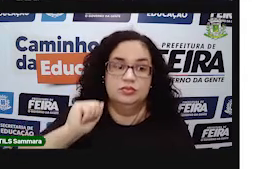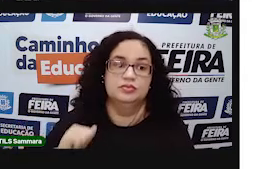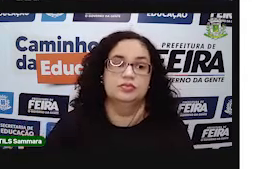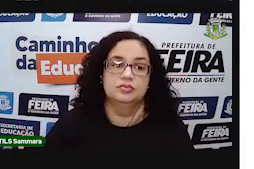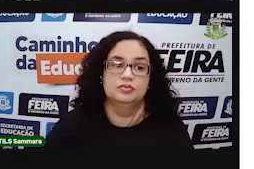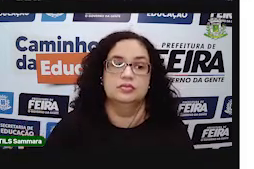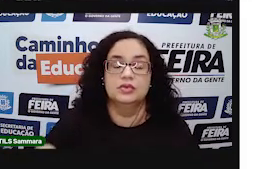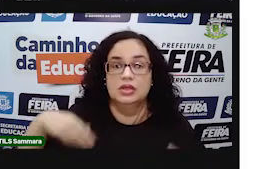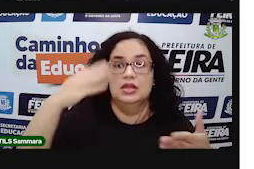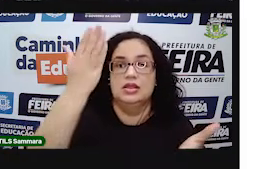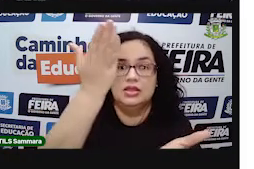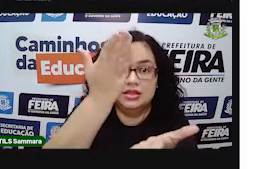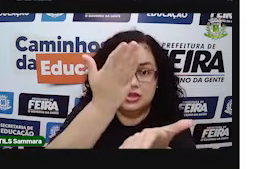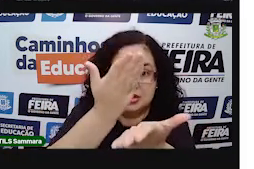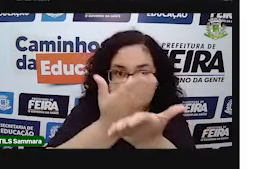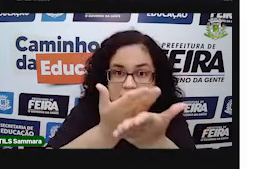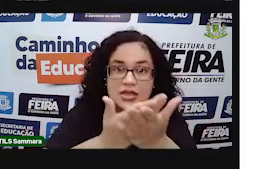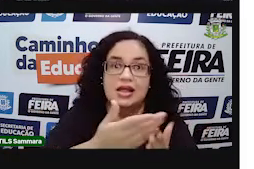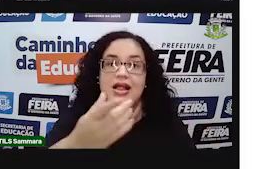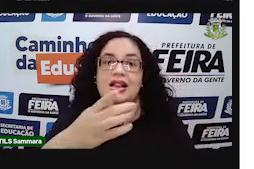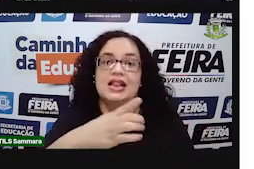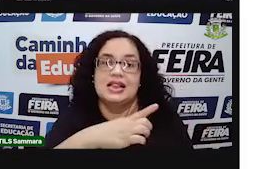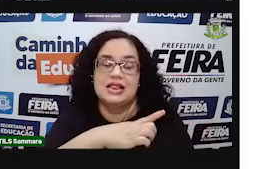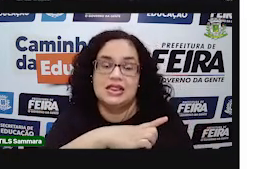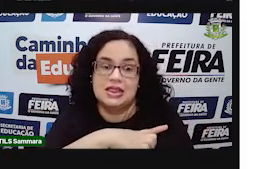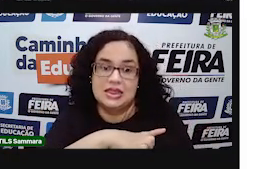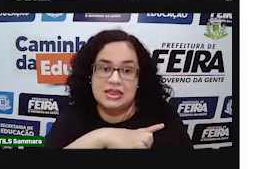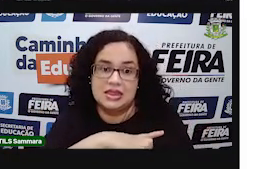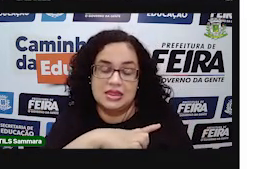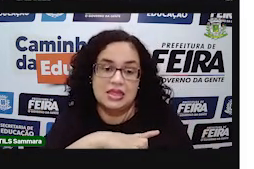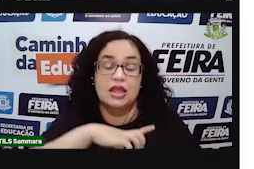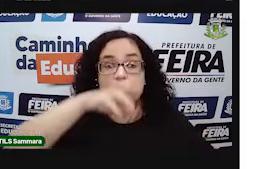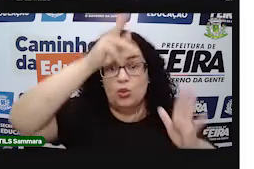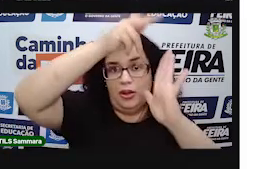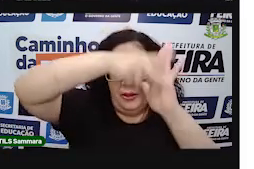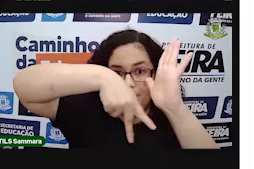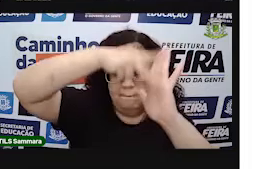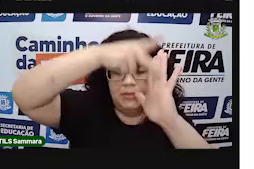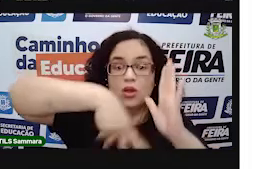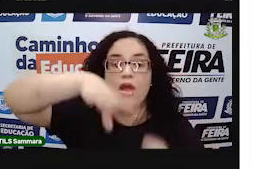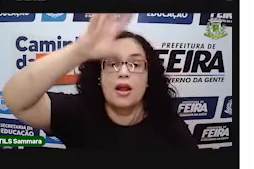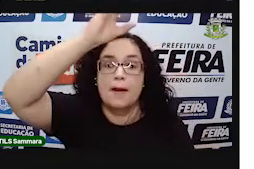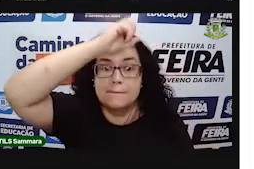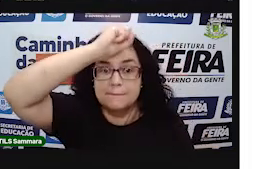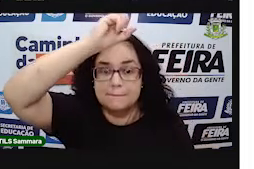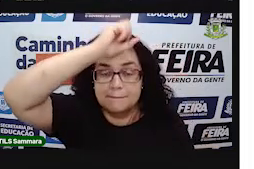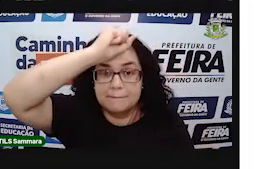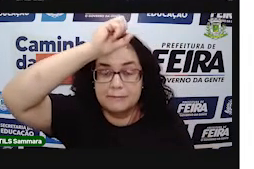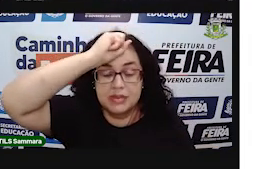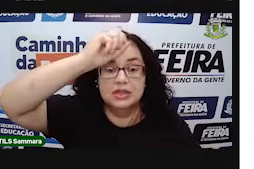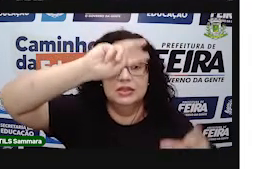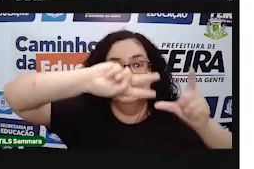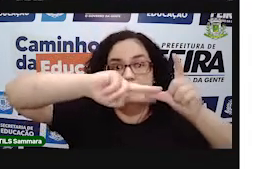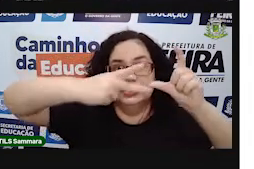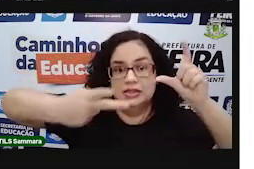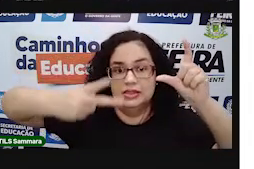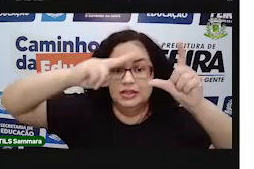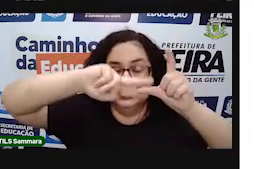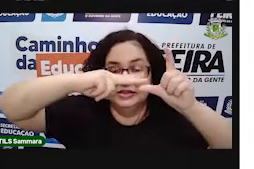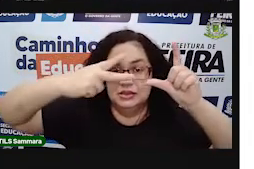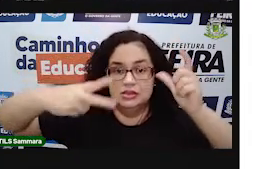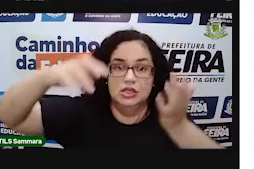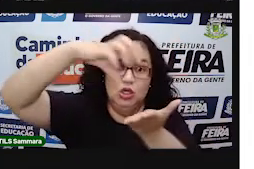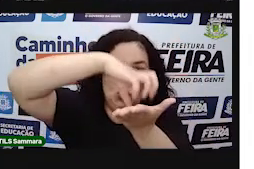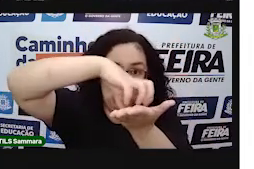E nessa aula a gente vai ter aí uma proposta para aprender a classificar